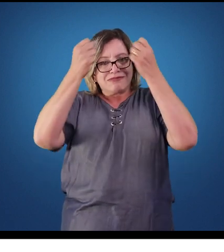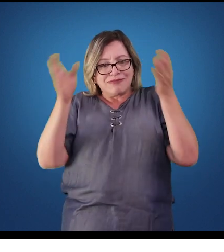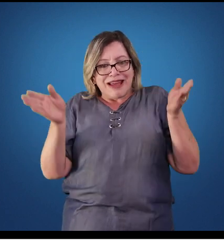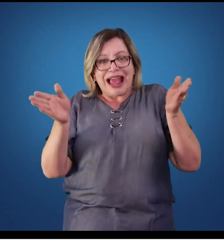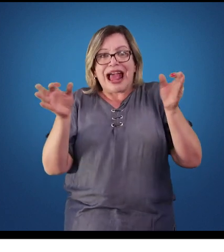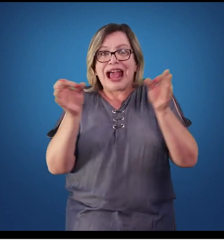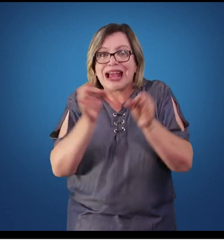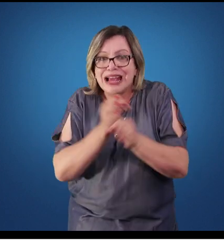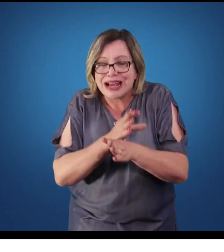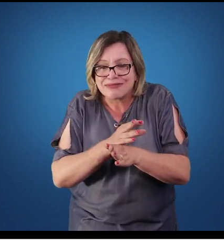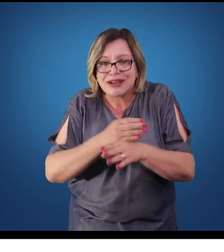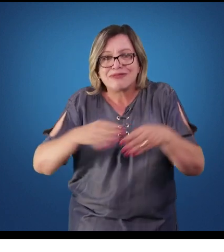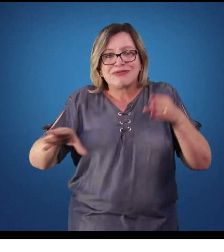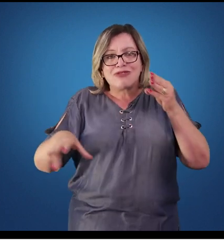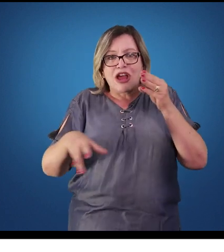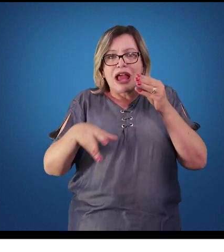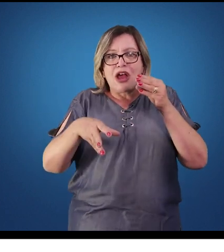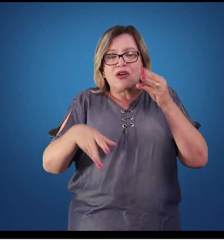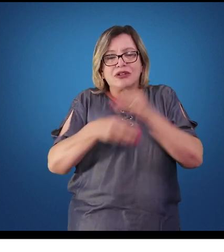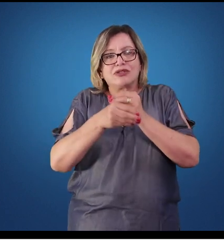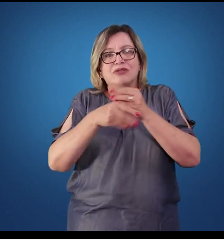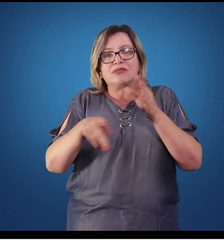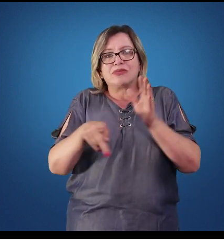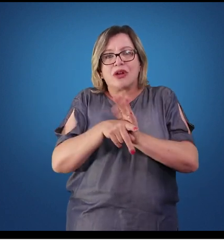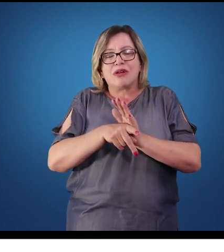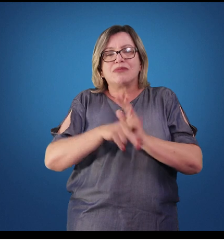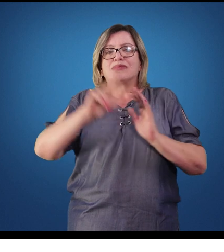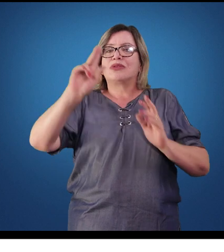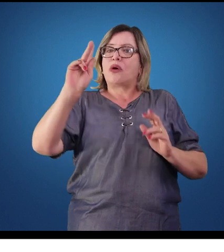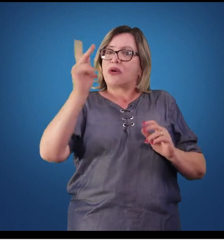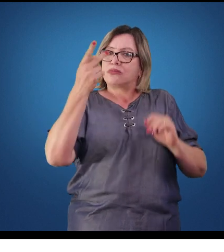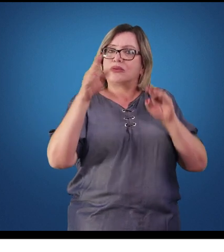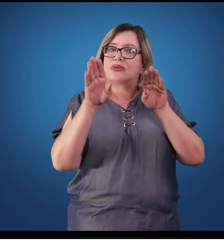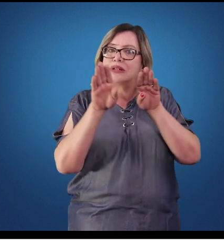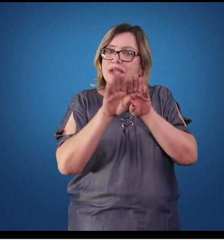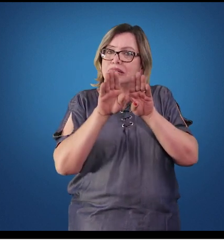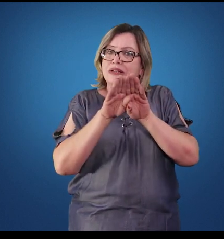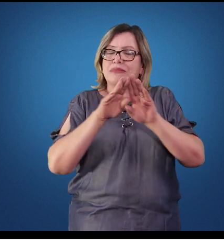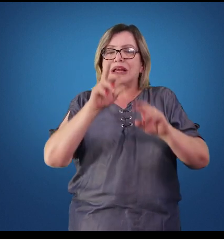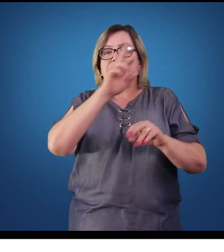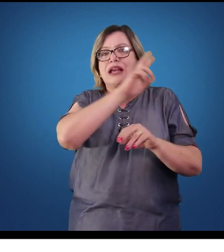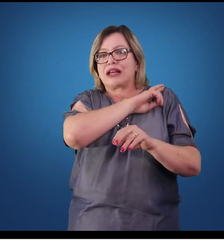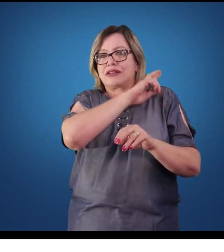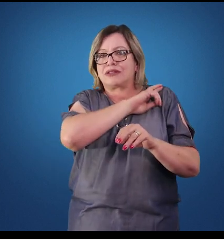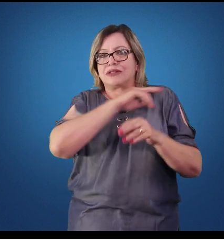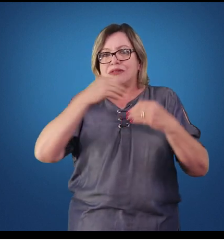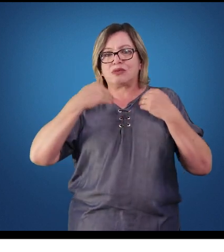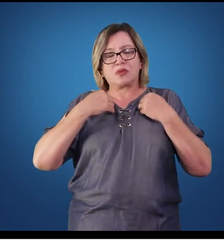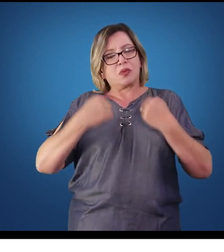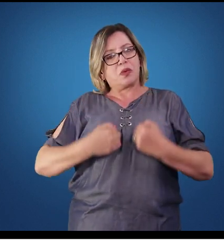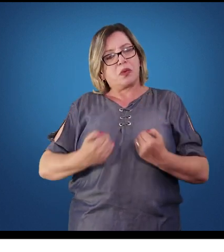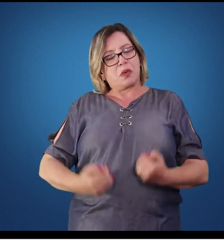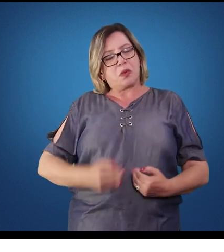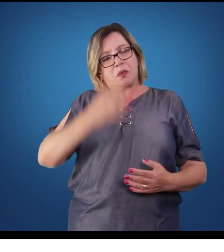sobre hormônios, glândulas e as suas principais funções no organismo. Obrigado!